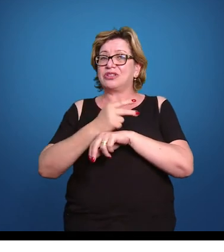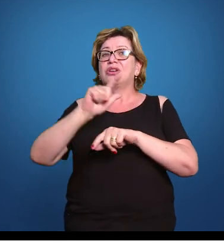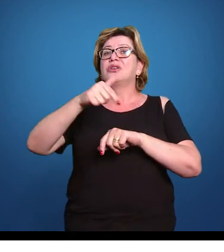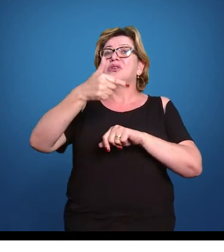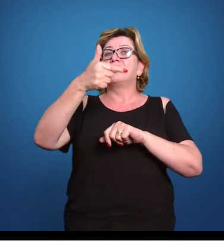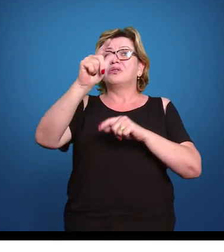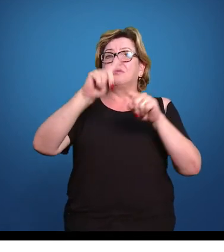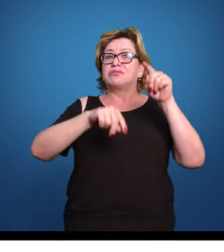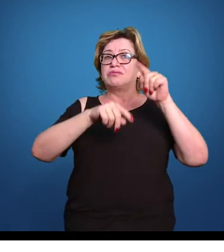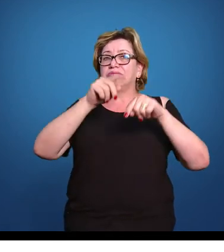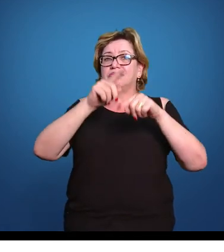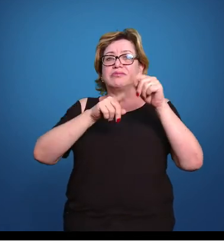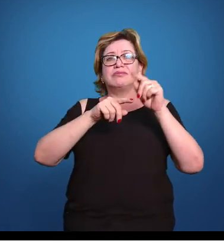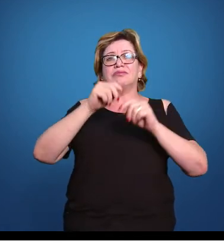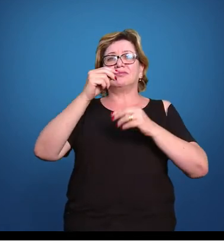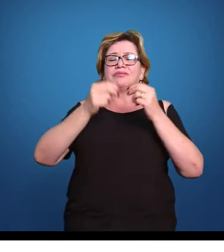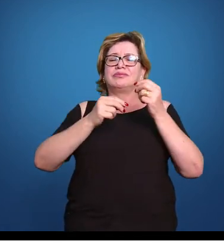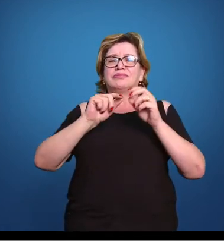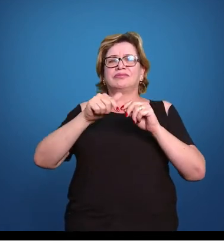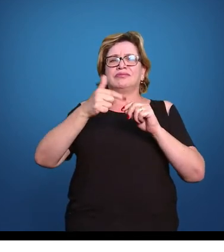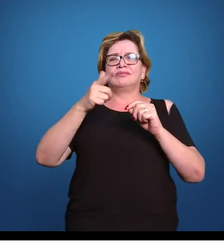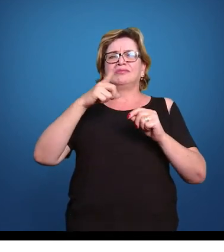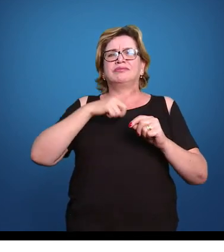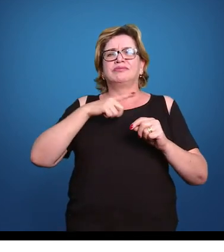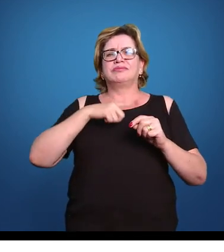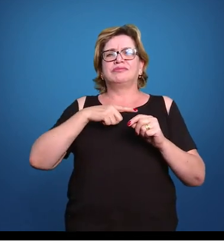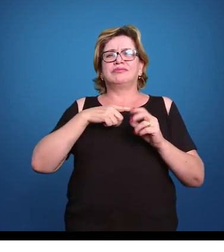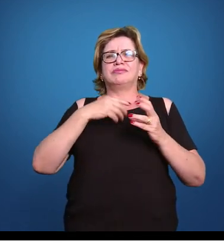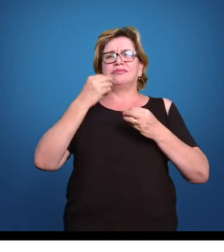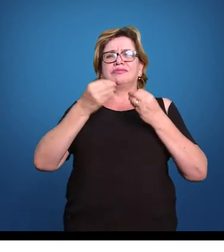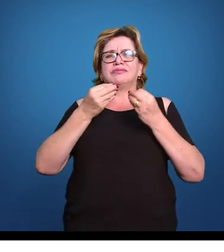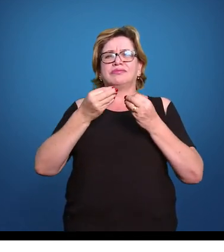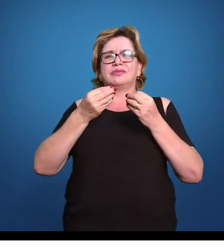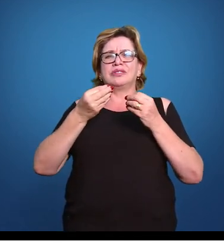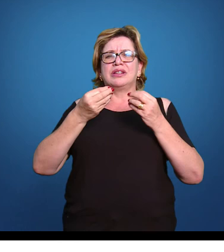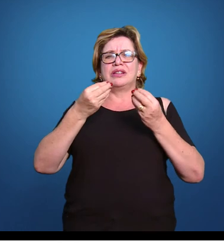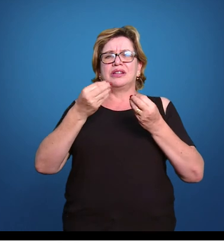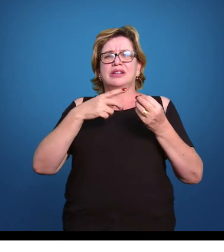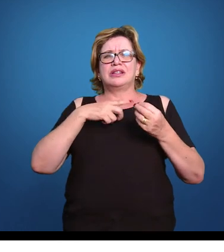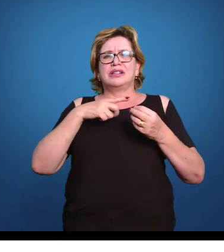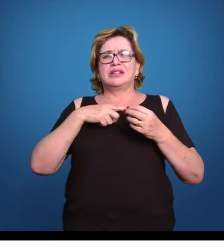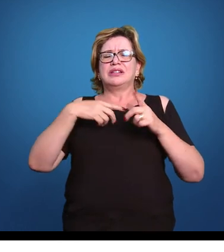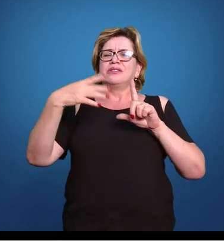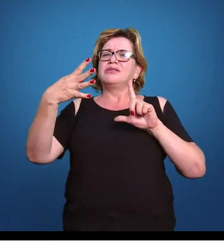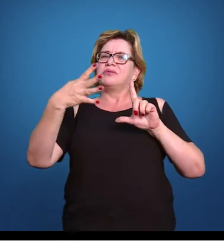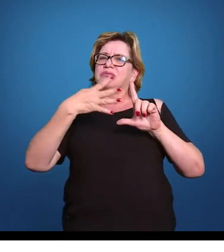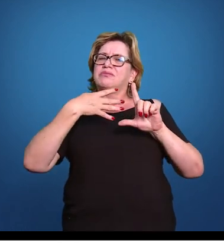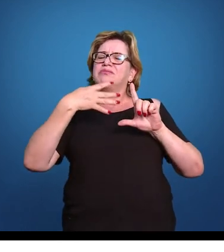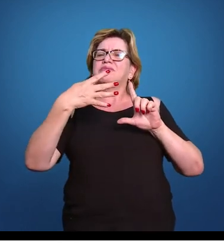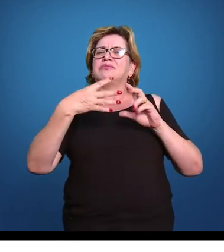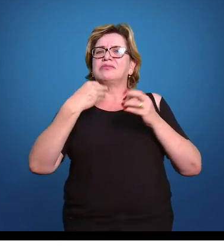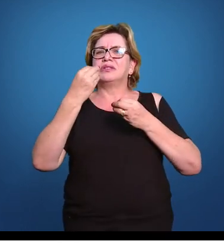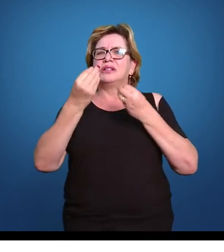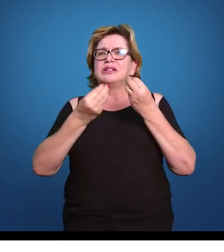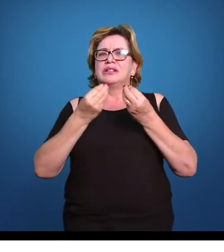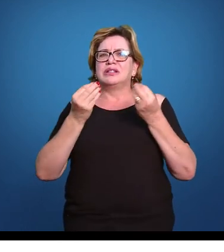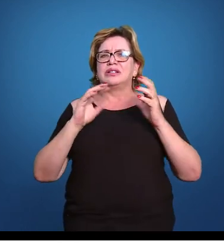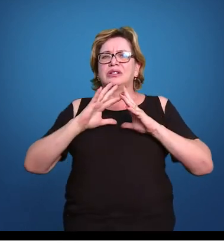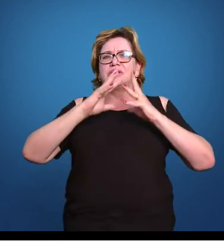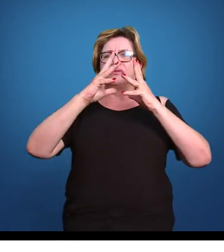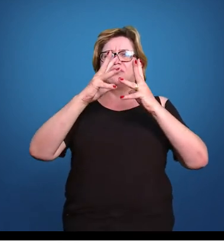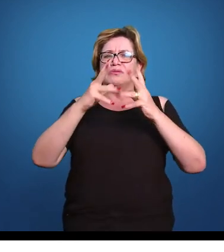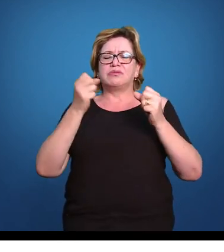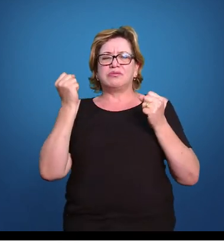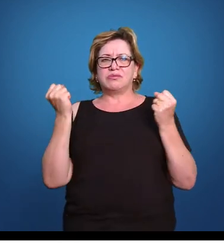outros conteúdos em outras mídias estarão disponíveis na nossa plataforma Moodle, que todos